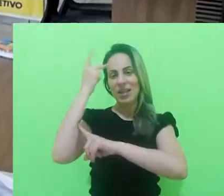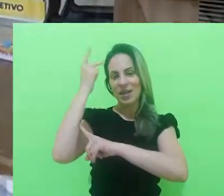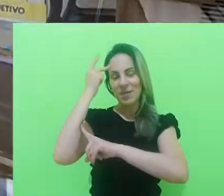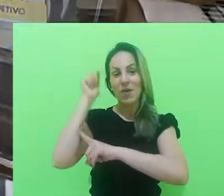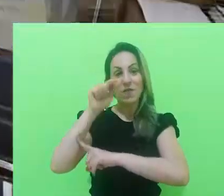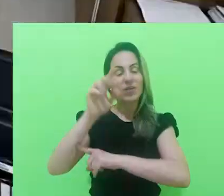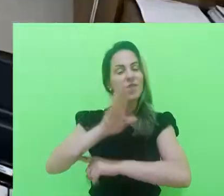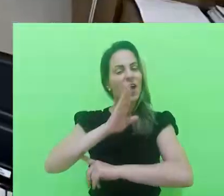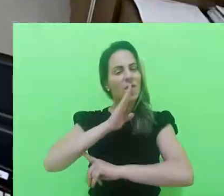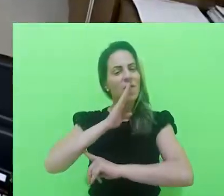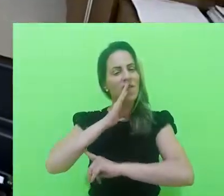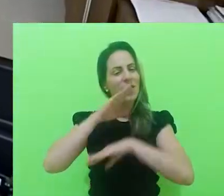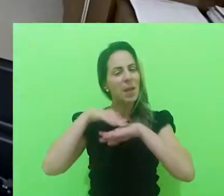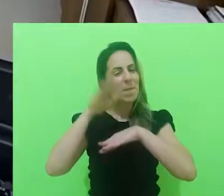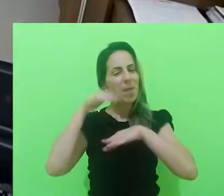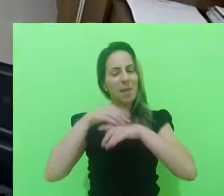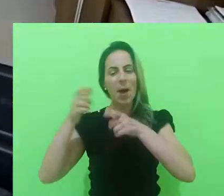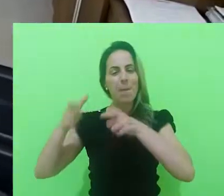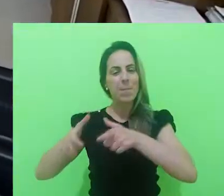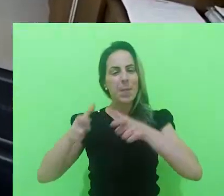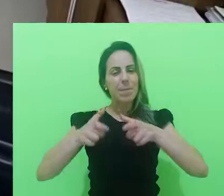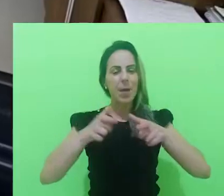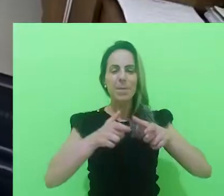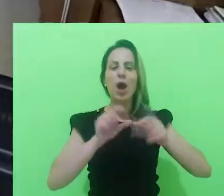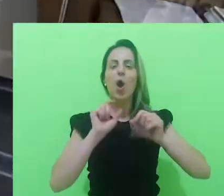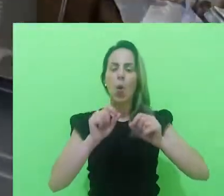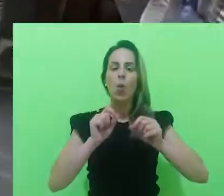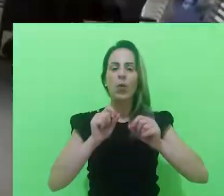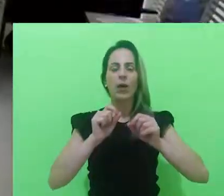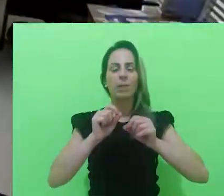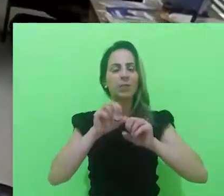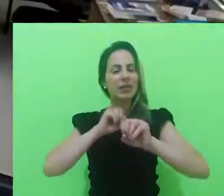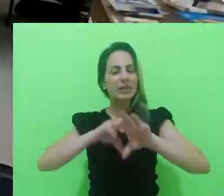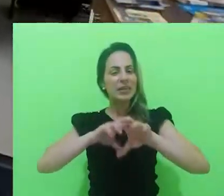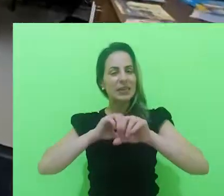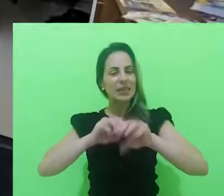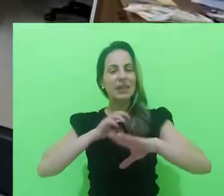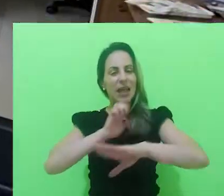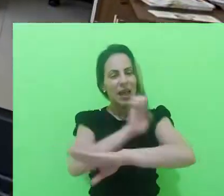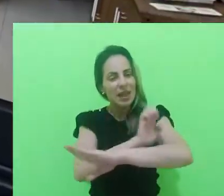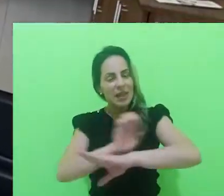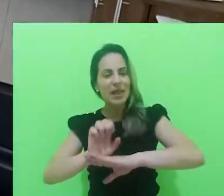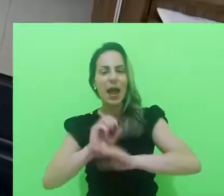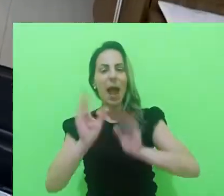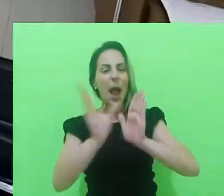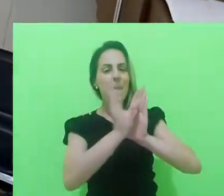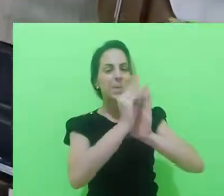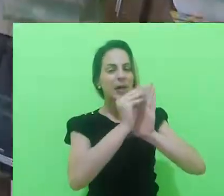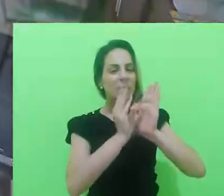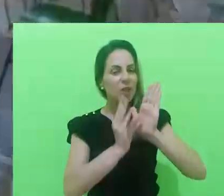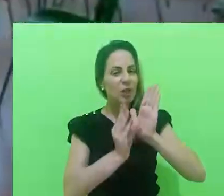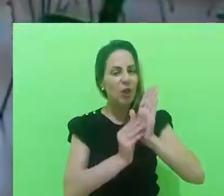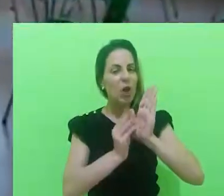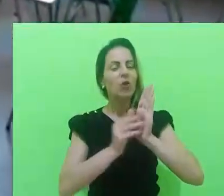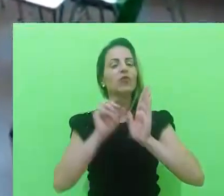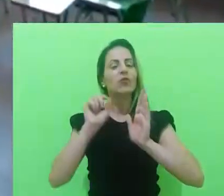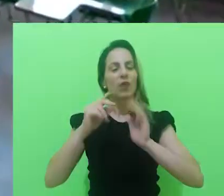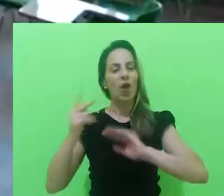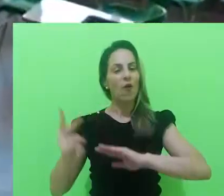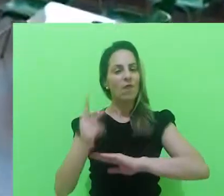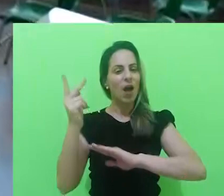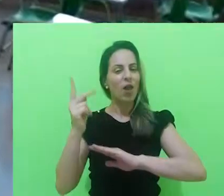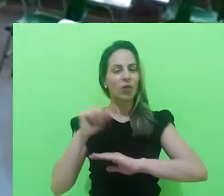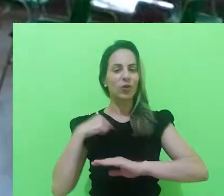conhecer um pouco mais sobre cada fase de ensino, as instalações, metodologias, nossas visões e valores.